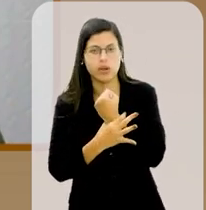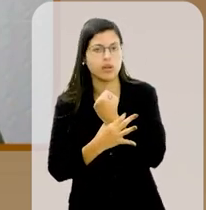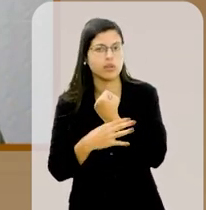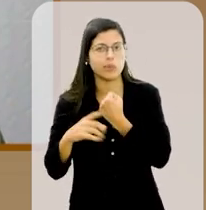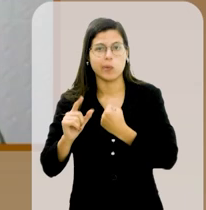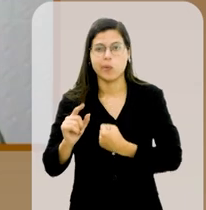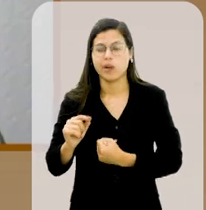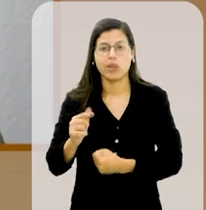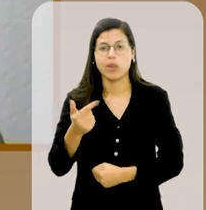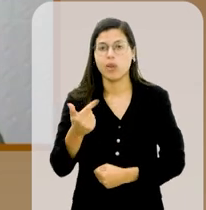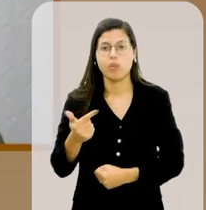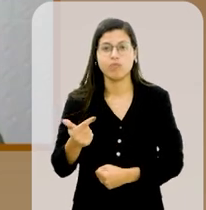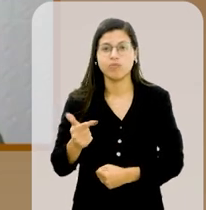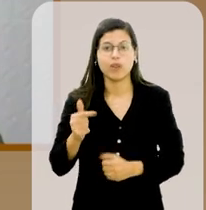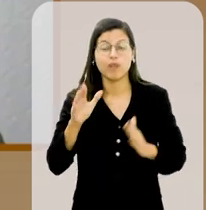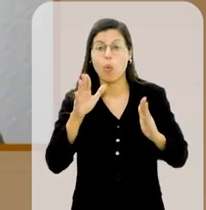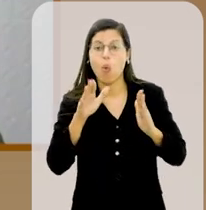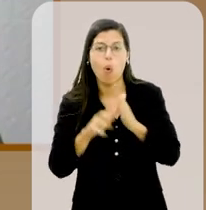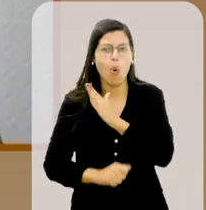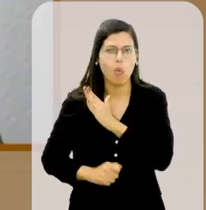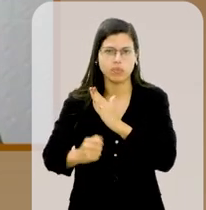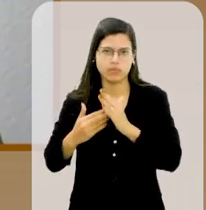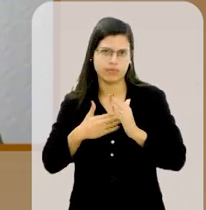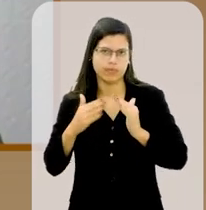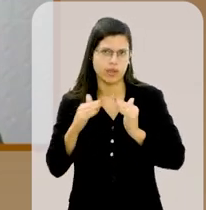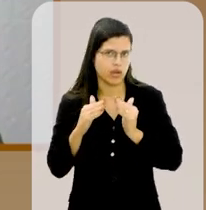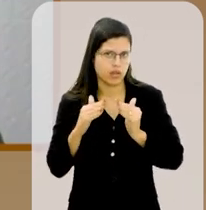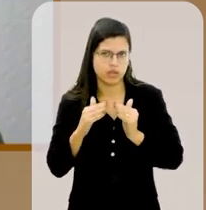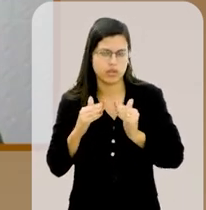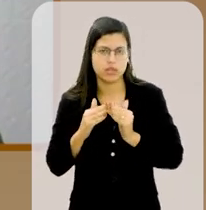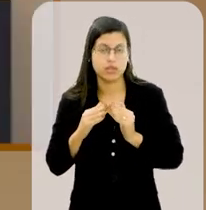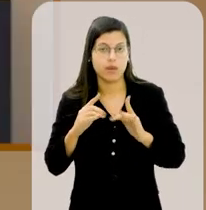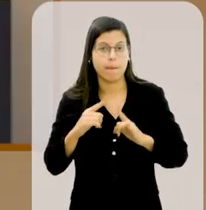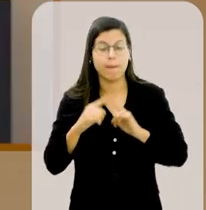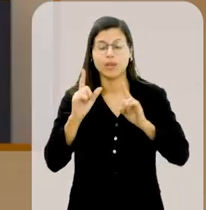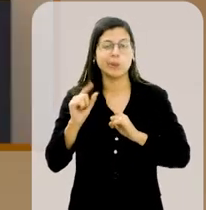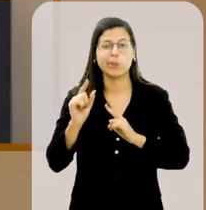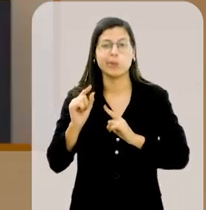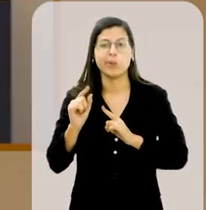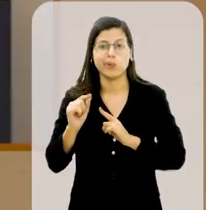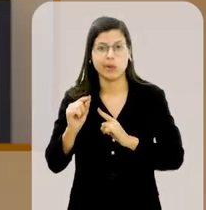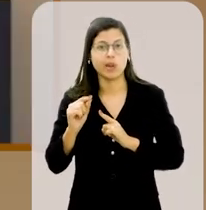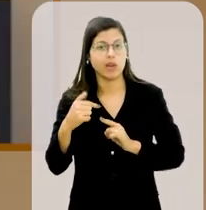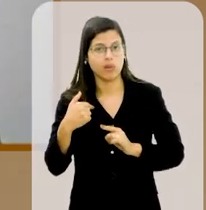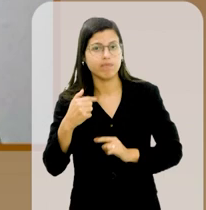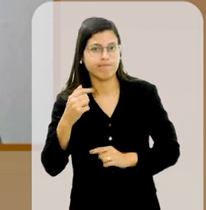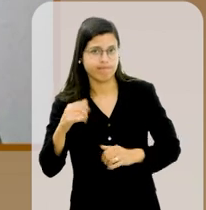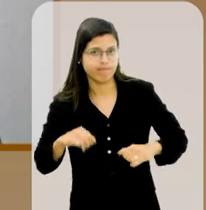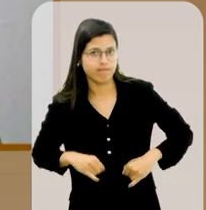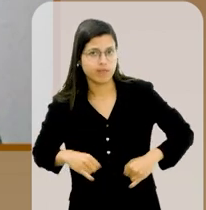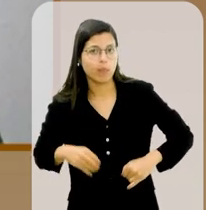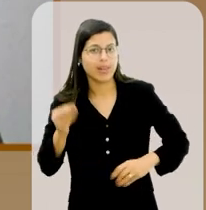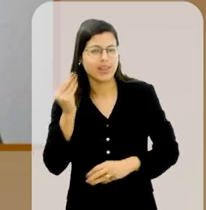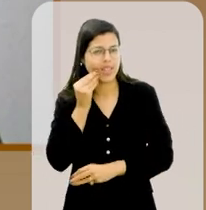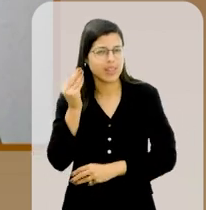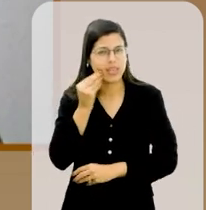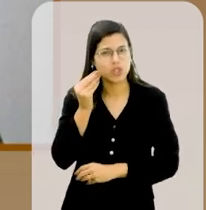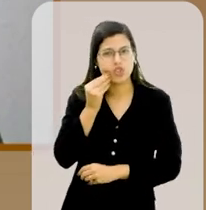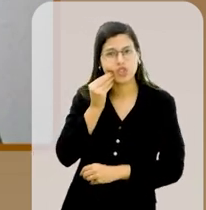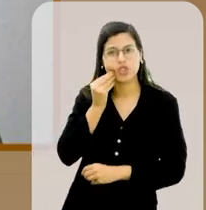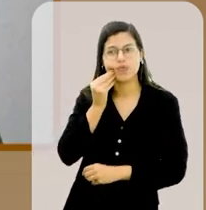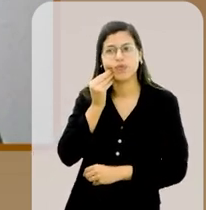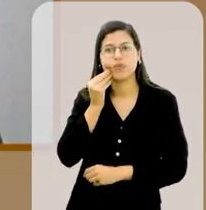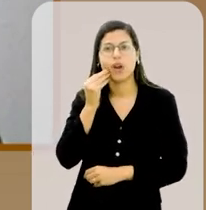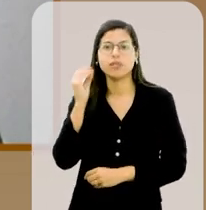de que não havia, não houve um assalto na nossa residência, mas sim, que eu sofri uma vítima, eu